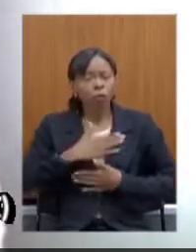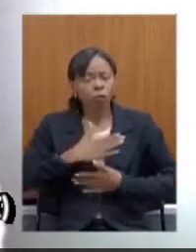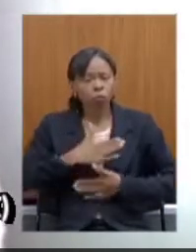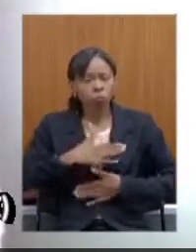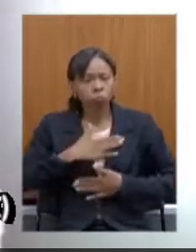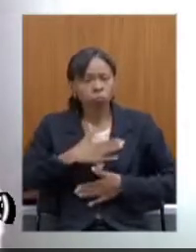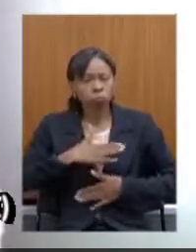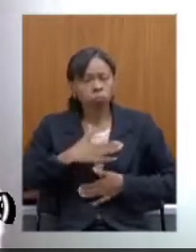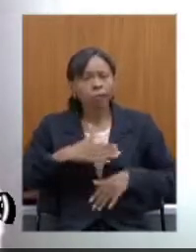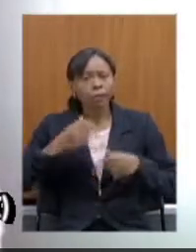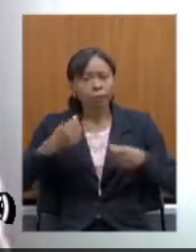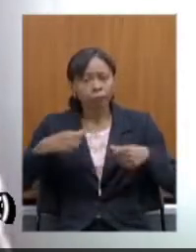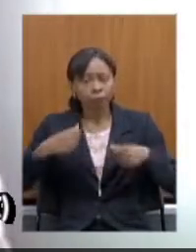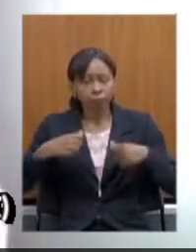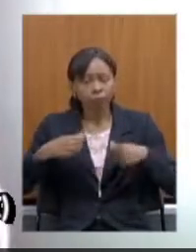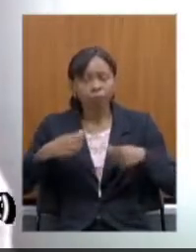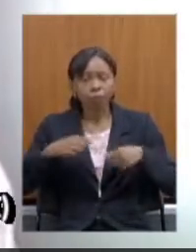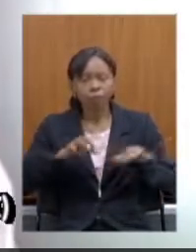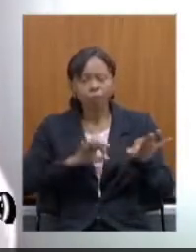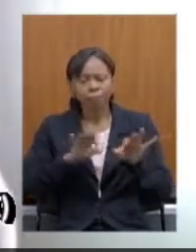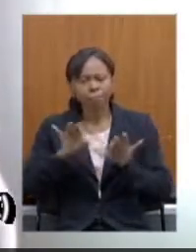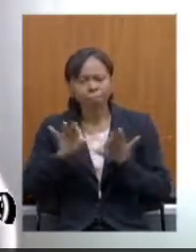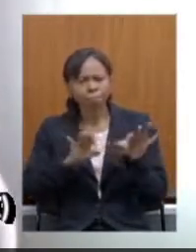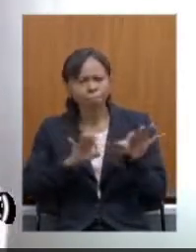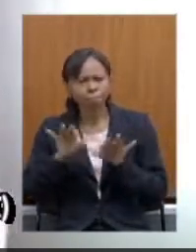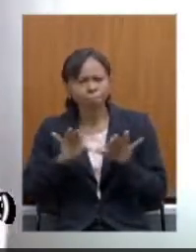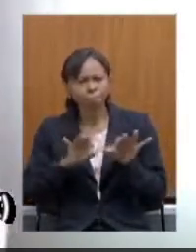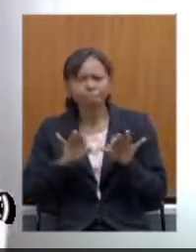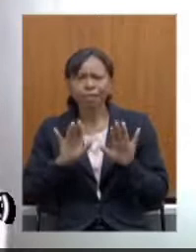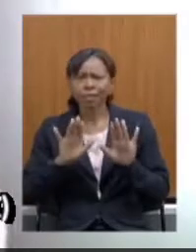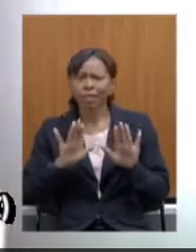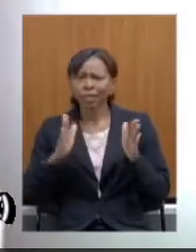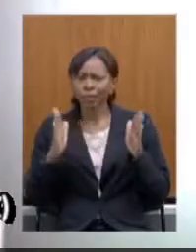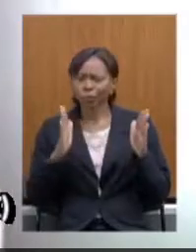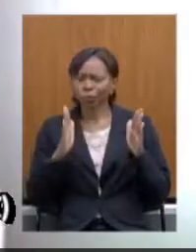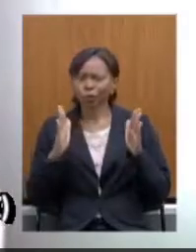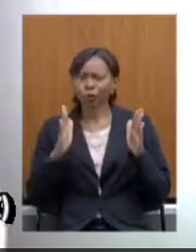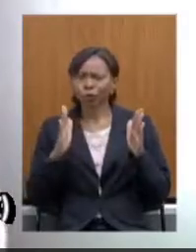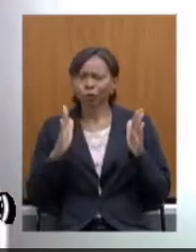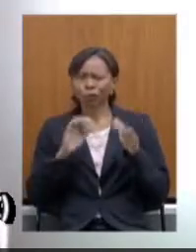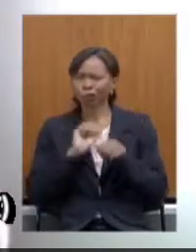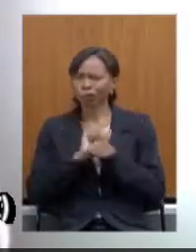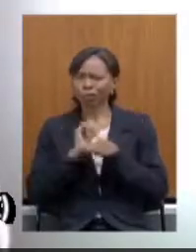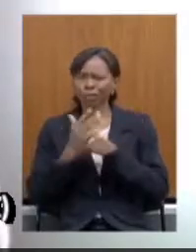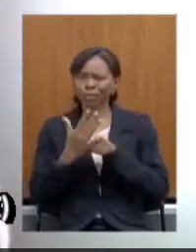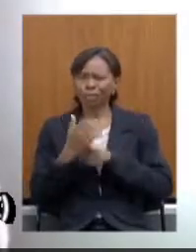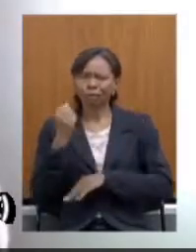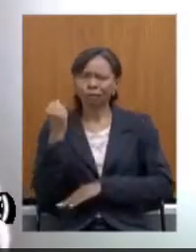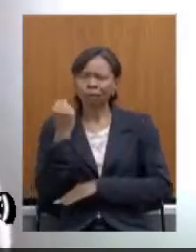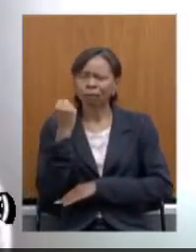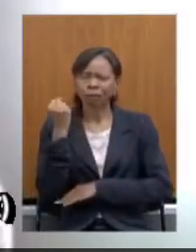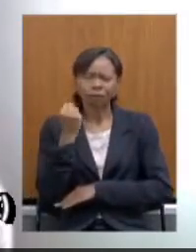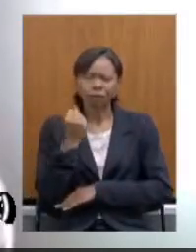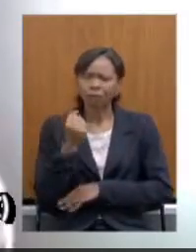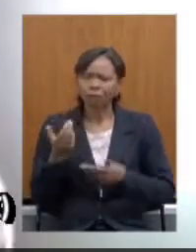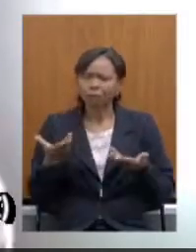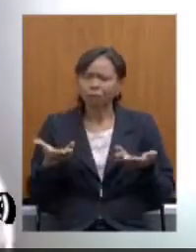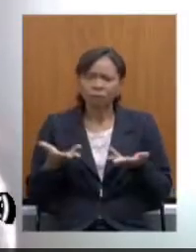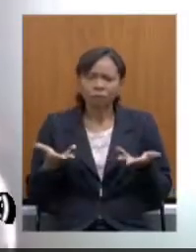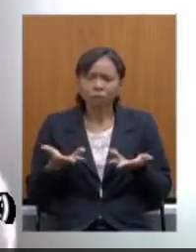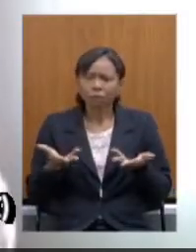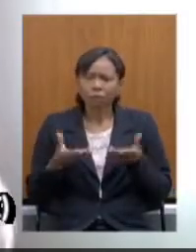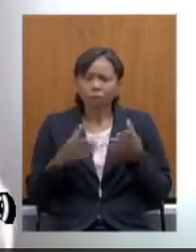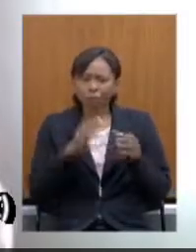fato de espaço de acumulação e a pandemia é um estado de calamidade então mexer na constituição no estado de exceção